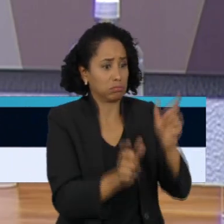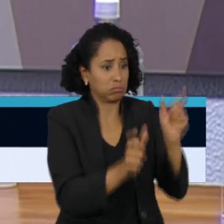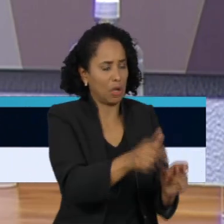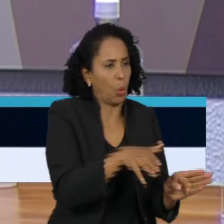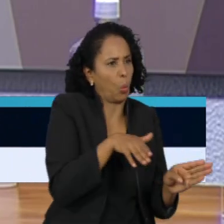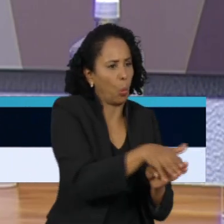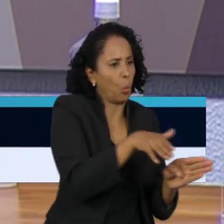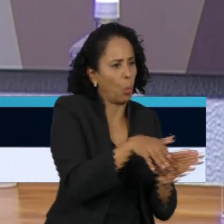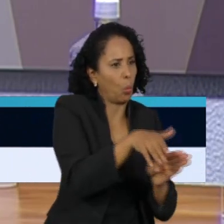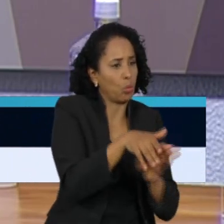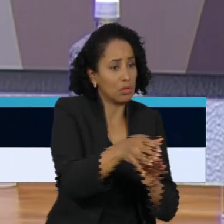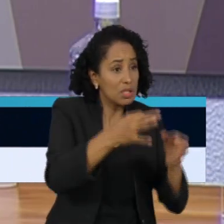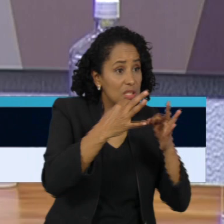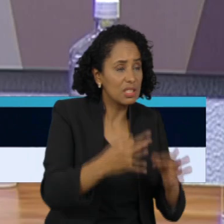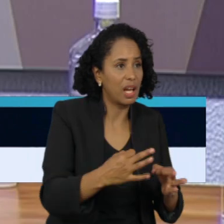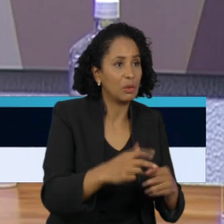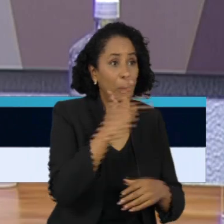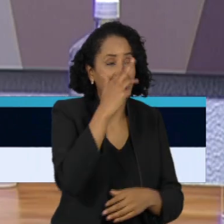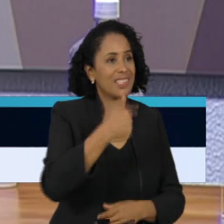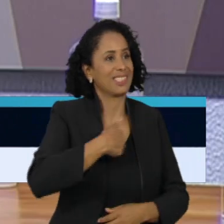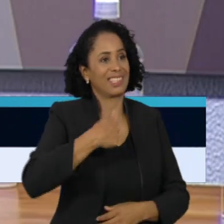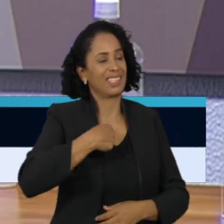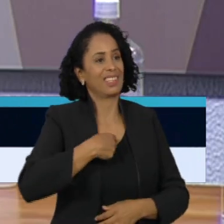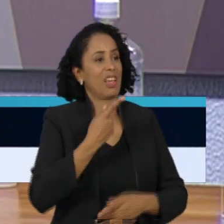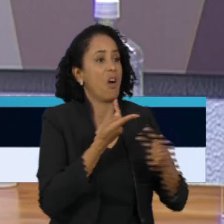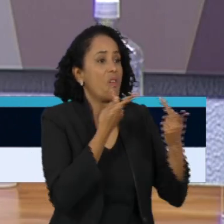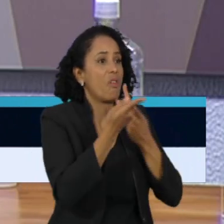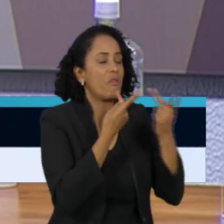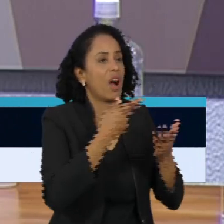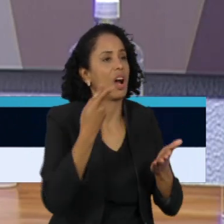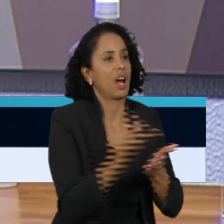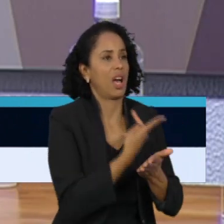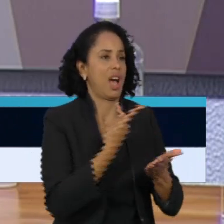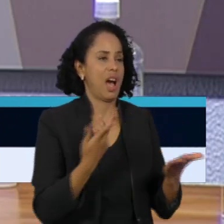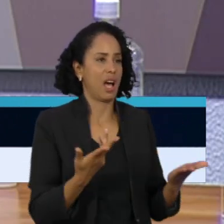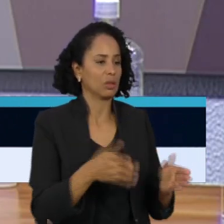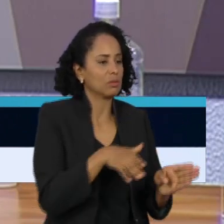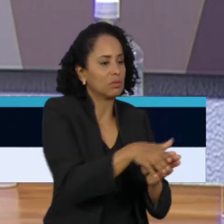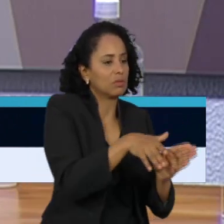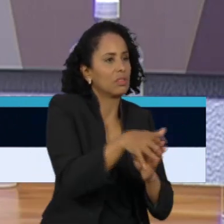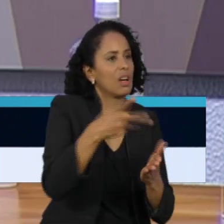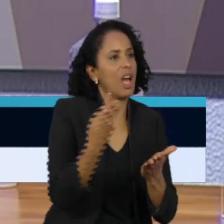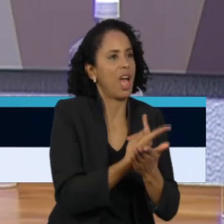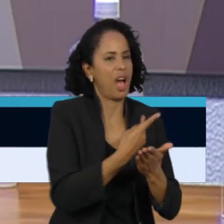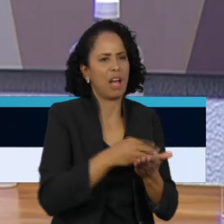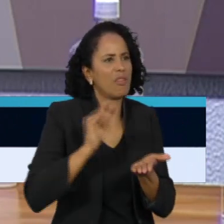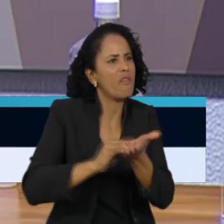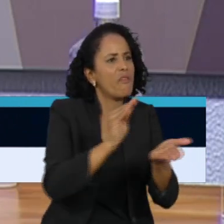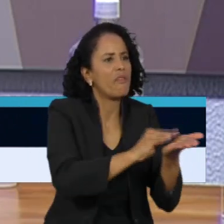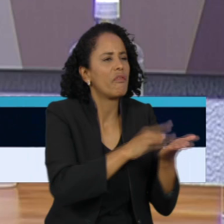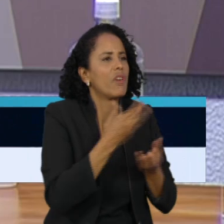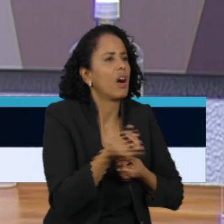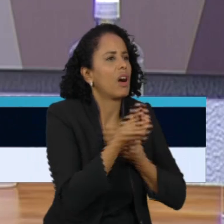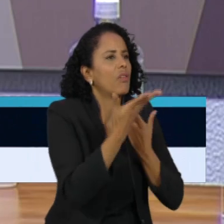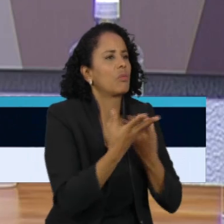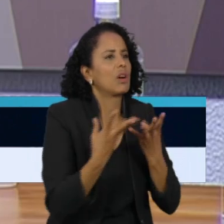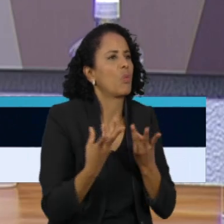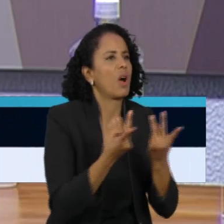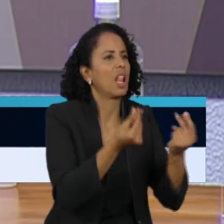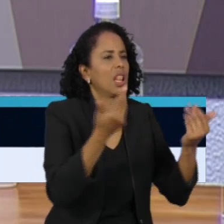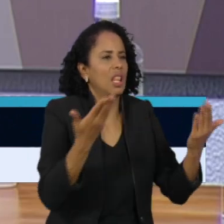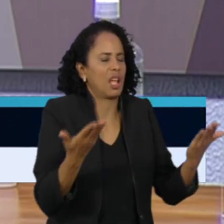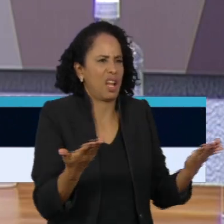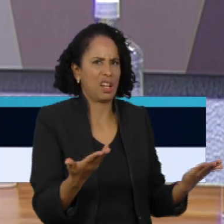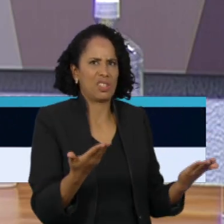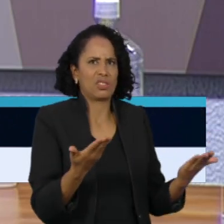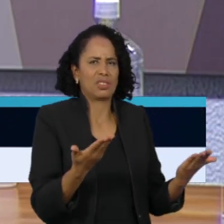sendo o suficiente nas palavras que eu tenho usado. porque a mim, me parece que falta informação de qualidade, que na